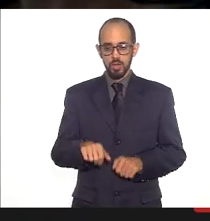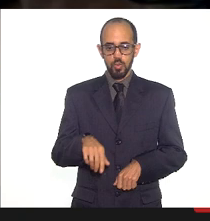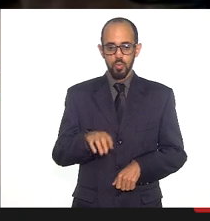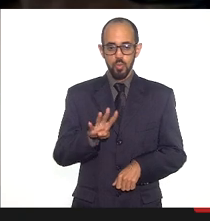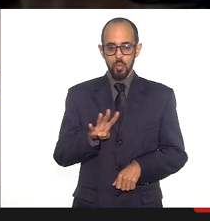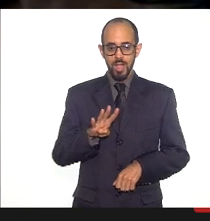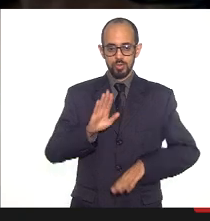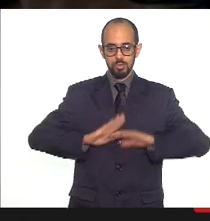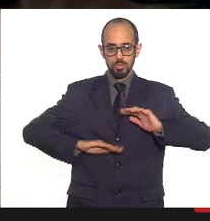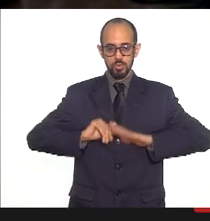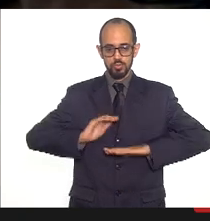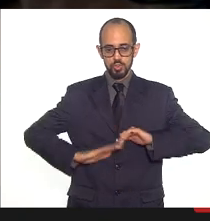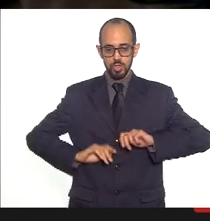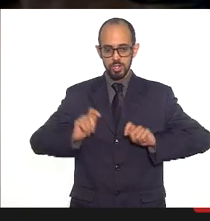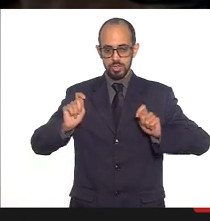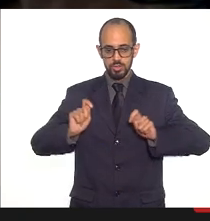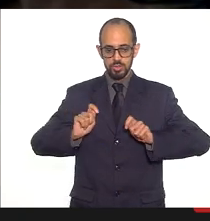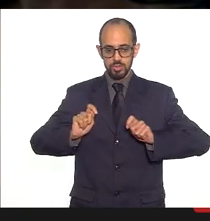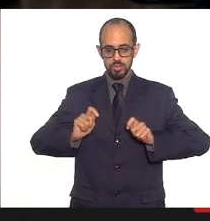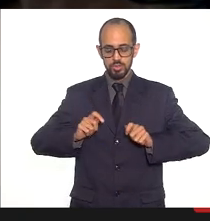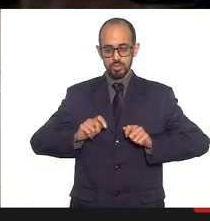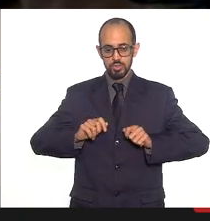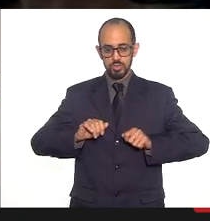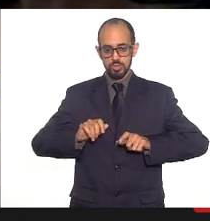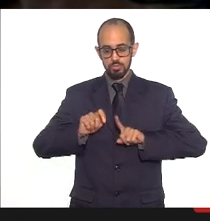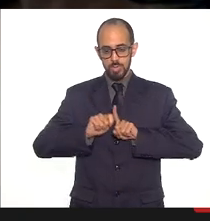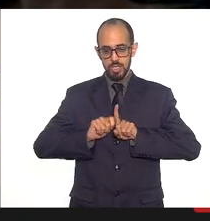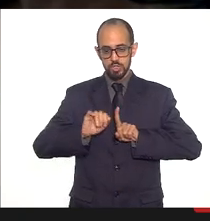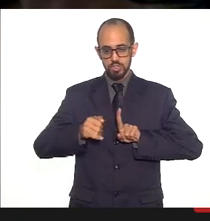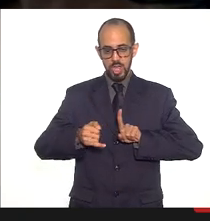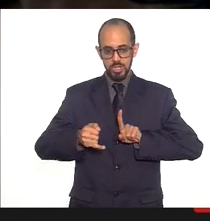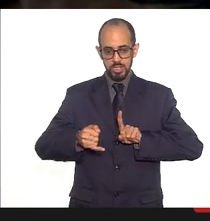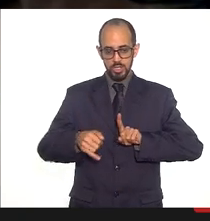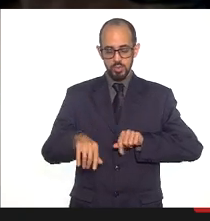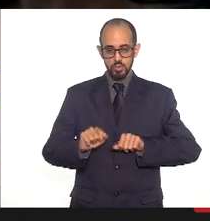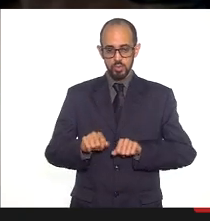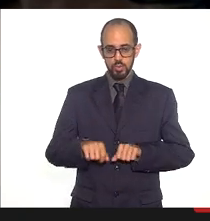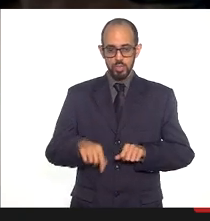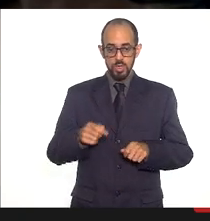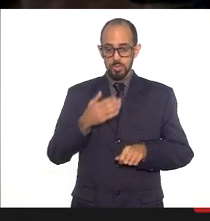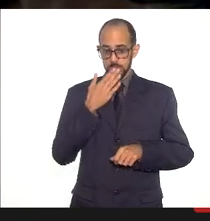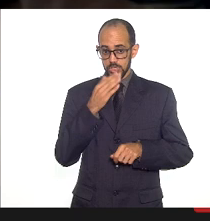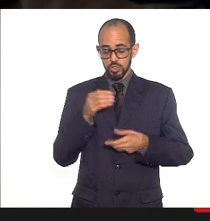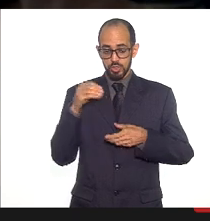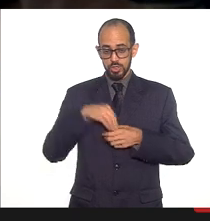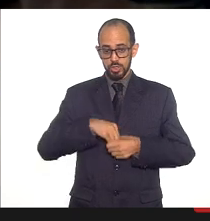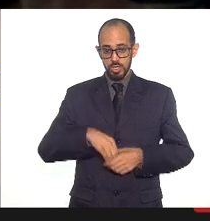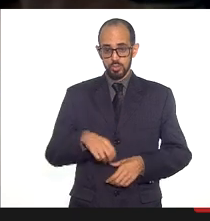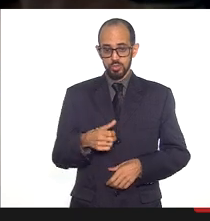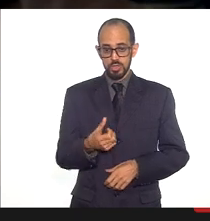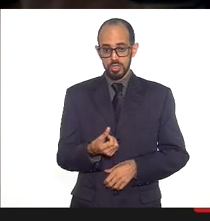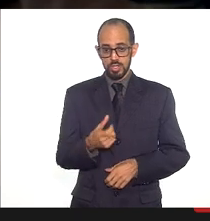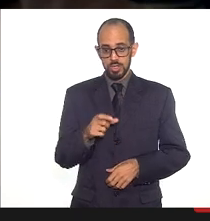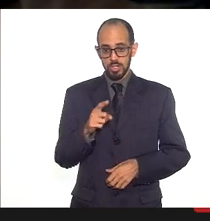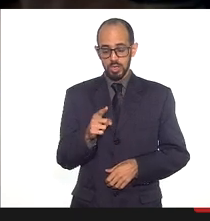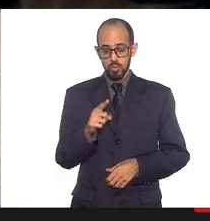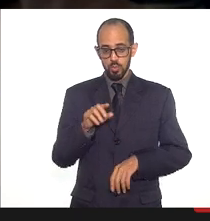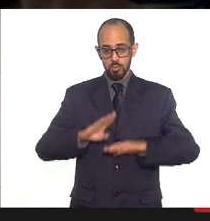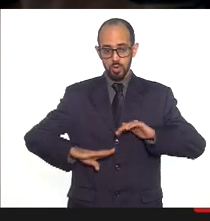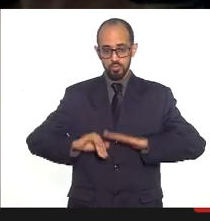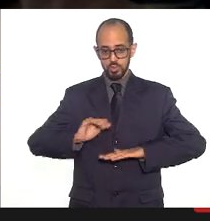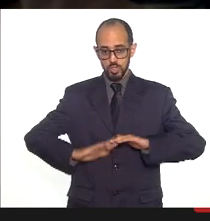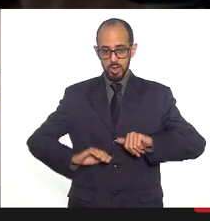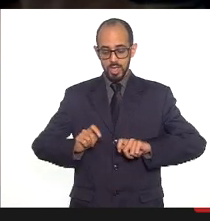profissionais competência de janeiro de 2021 requisição interna 61 profissionais